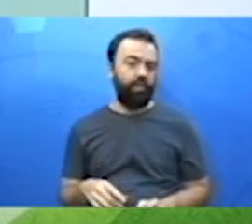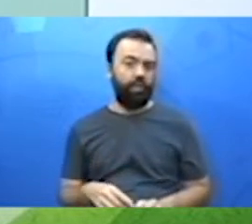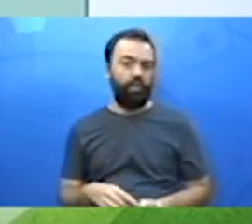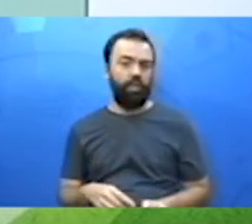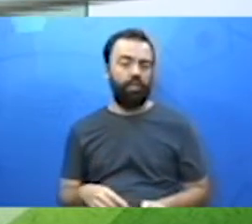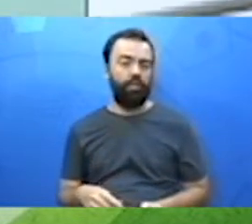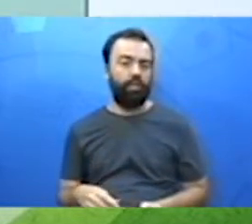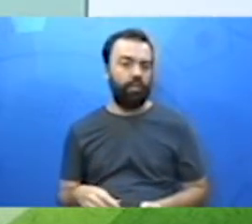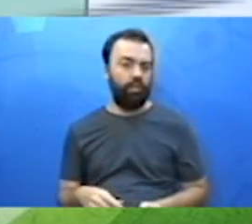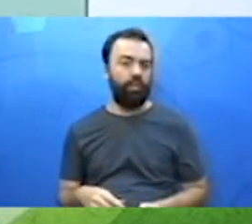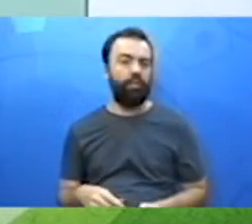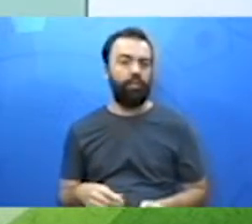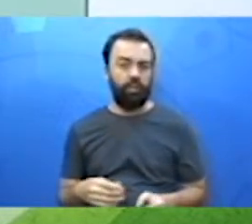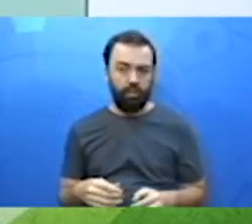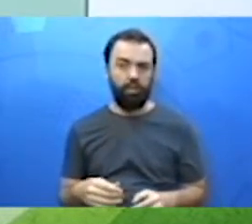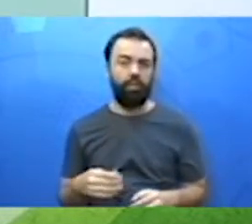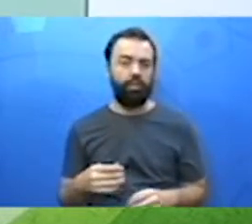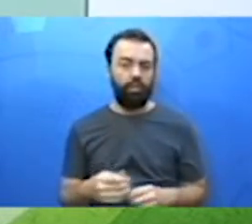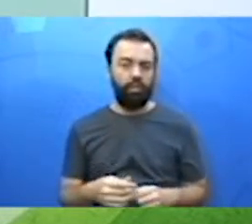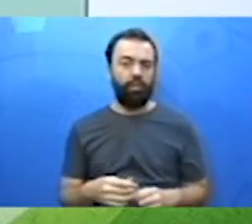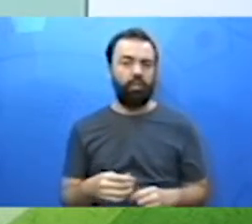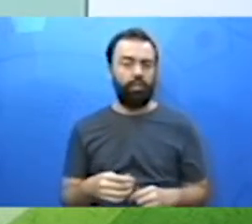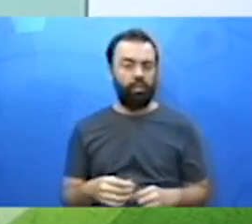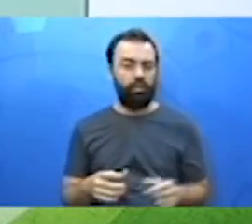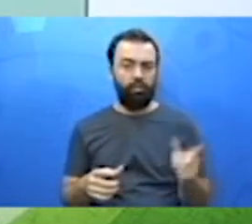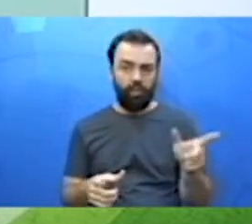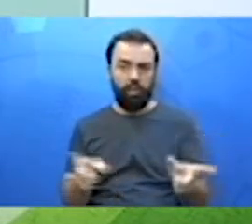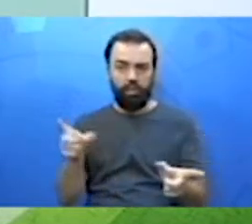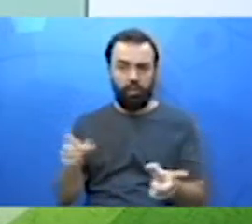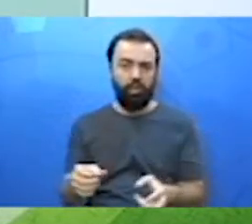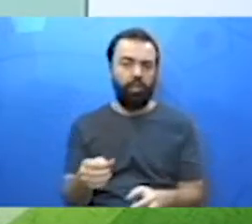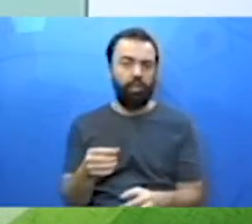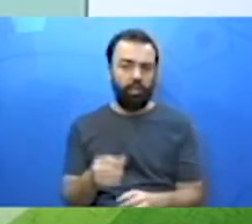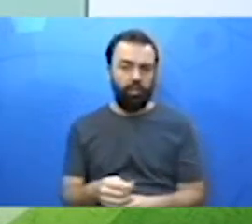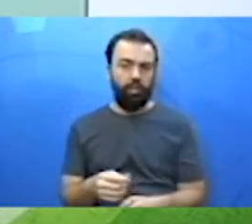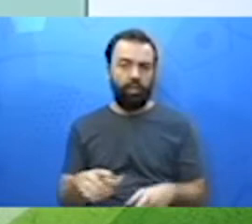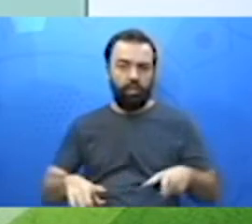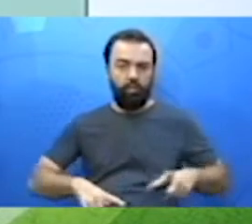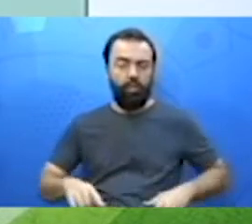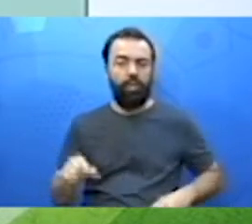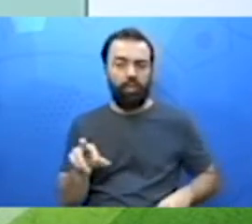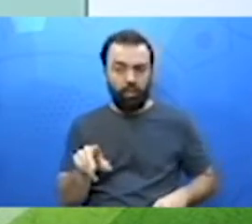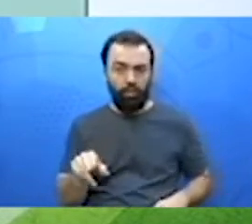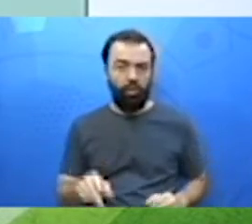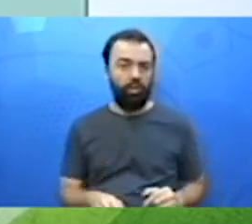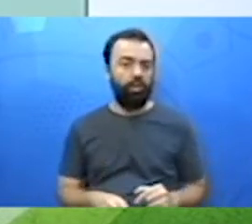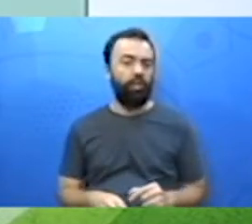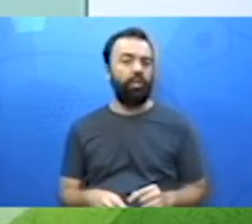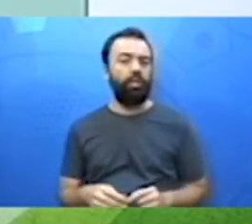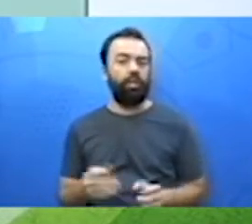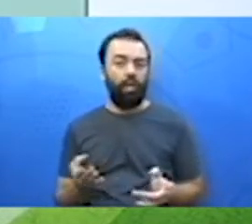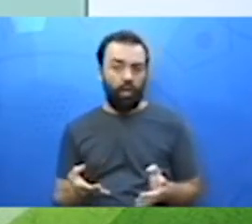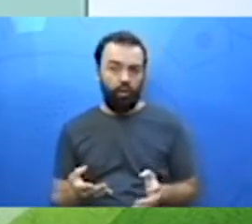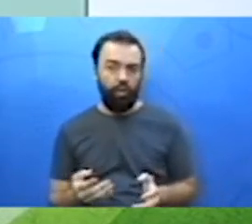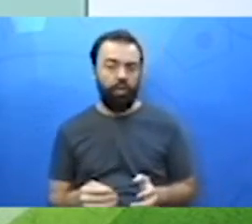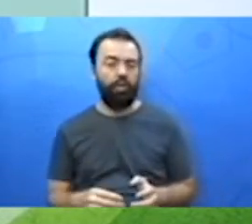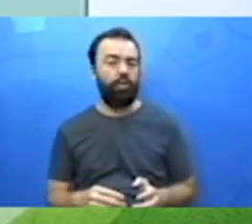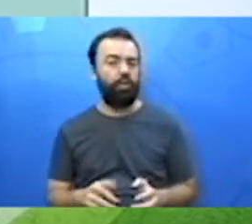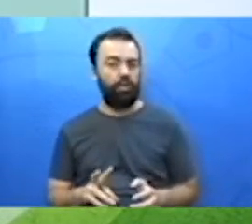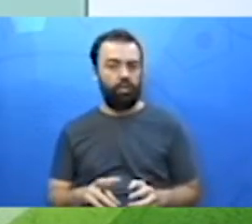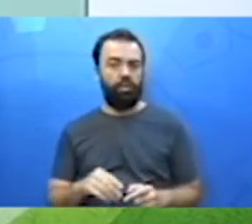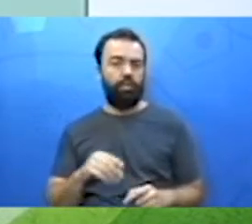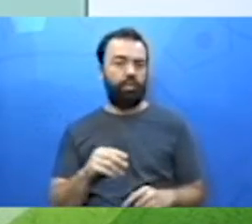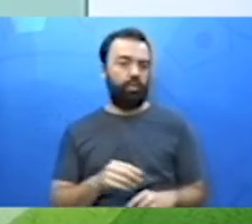Trabalham da mesma forma, no mesmo tempo. Vejamos o que acontece quando dobramos a quantidade de pedreiros,